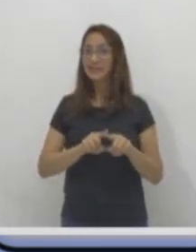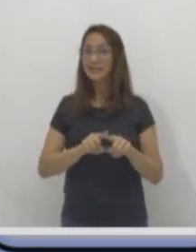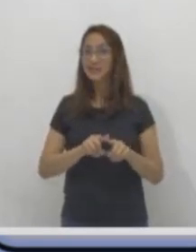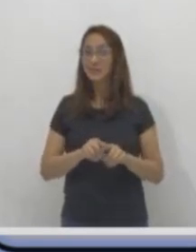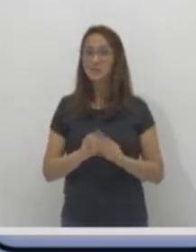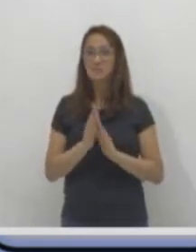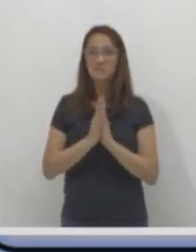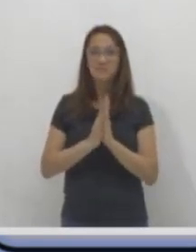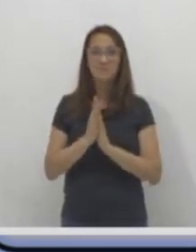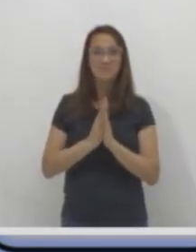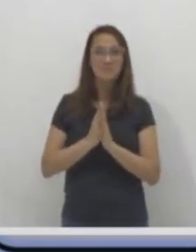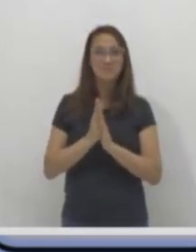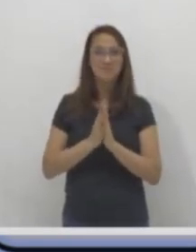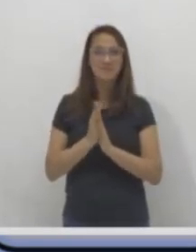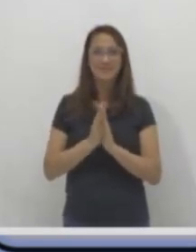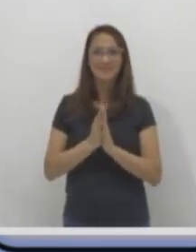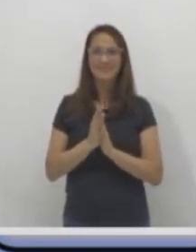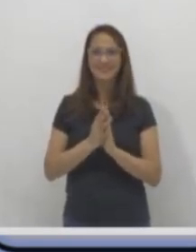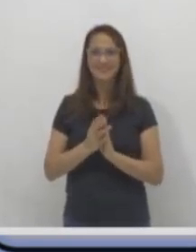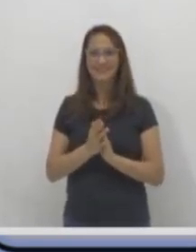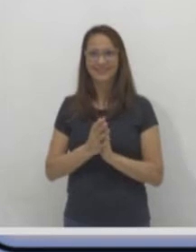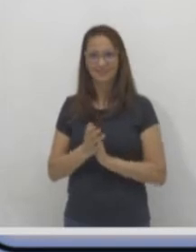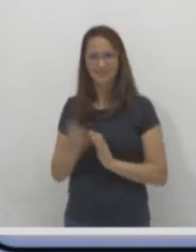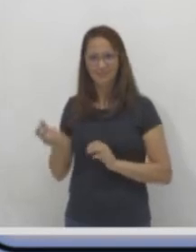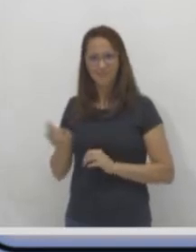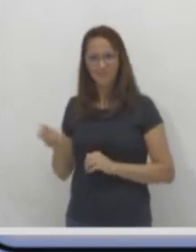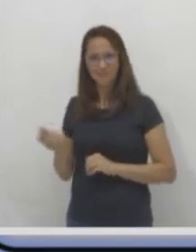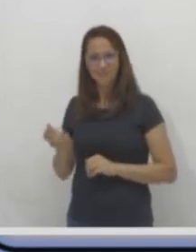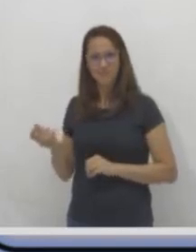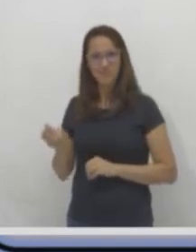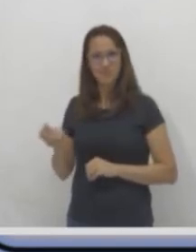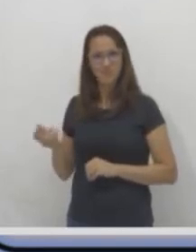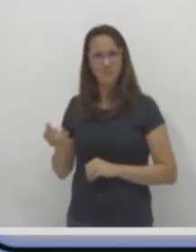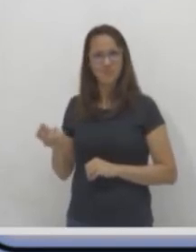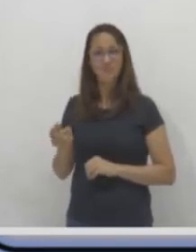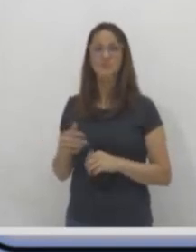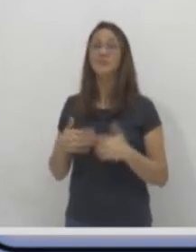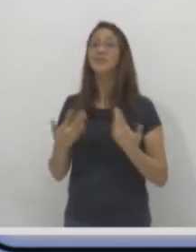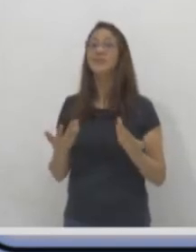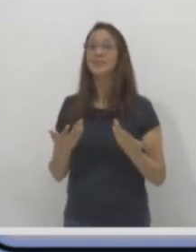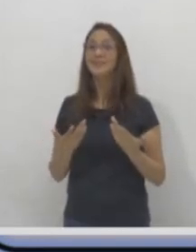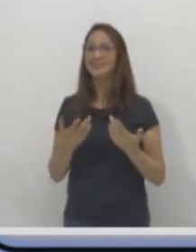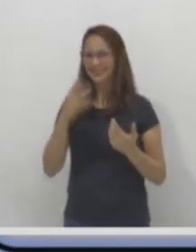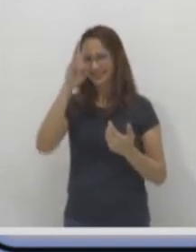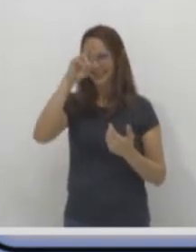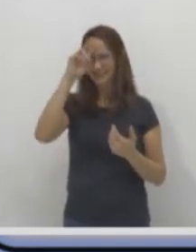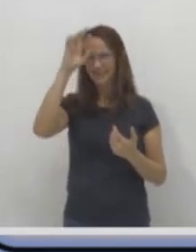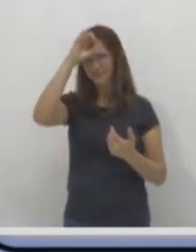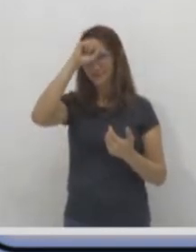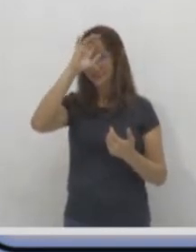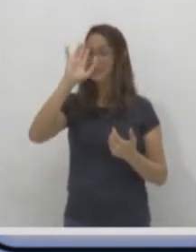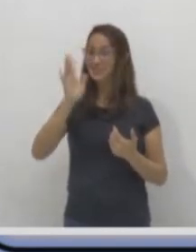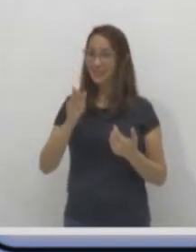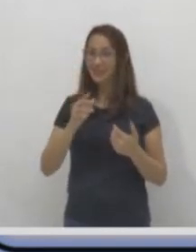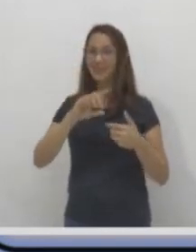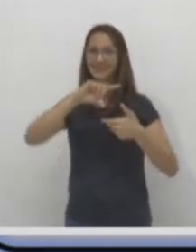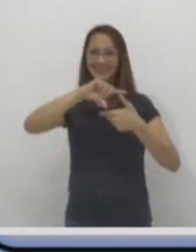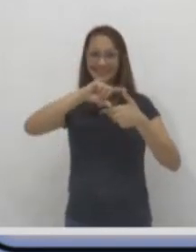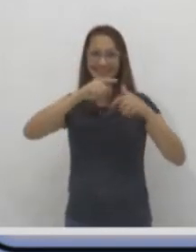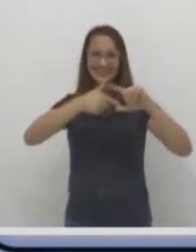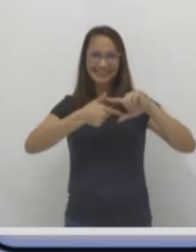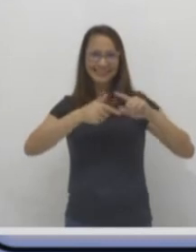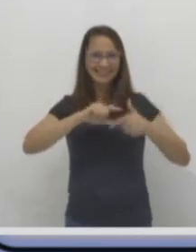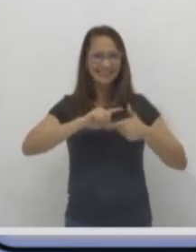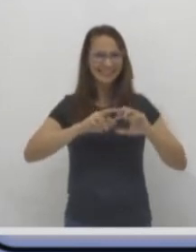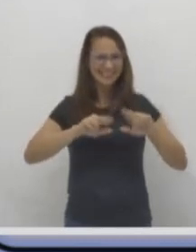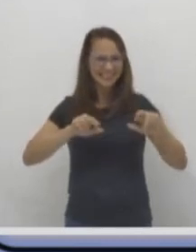triângulos para poder a gente lembrar da nossa aula passada sobre as figuras geométricas. Começamos com um quadradinho. Agora com um triângulo. Tá ok? Vamos parar